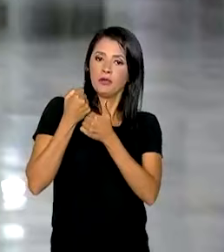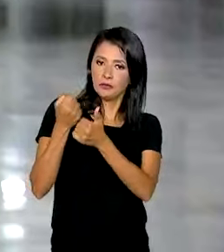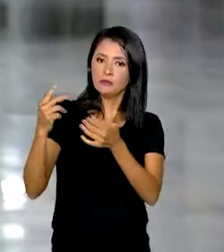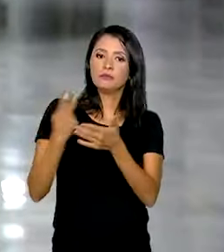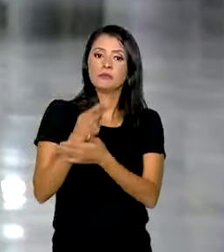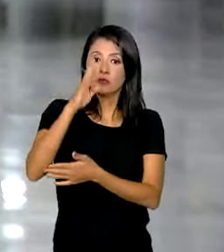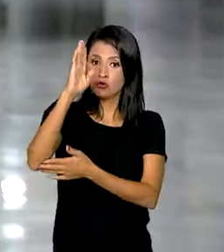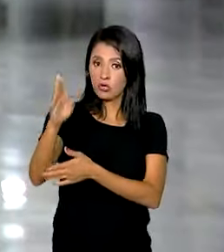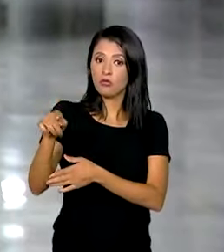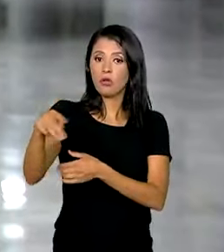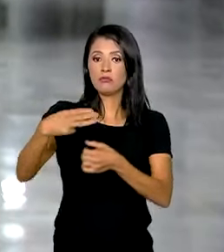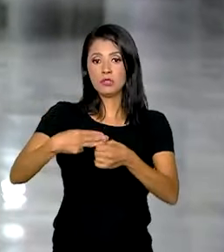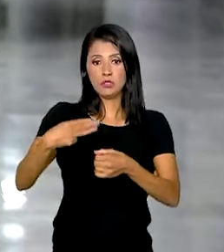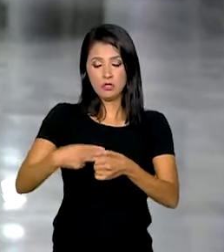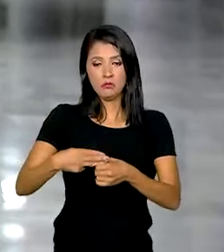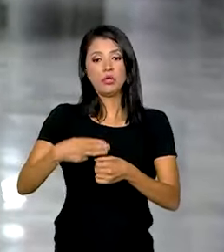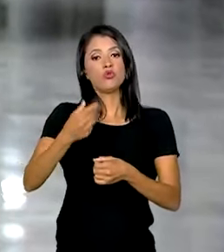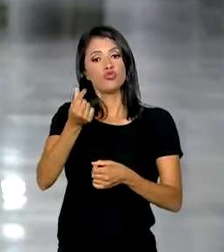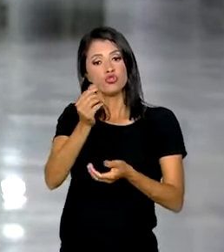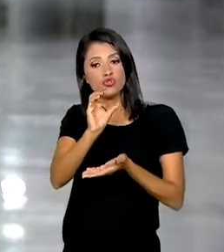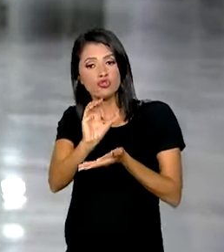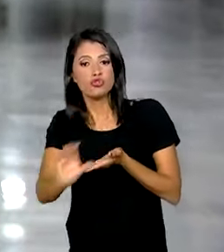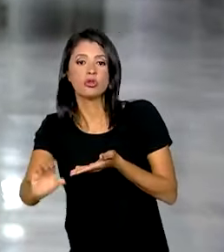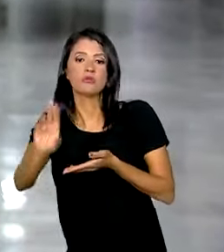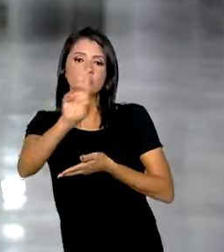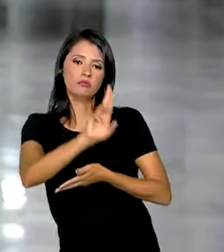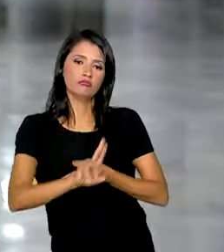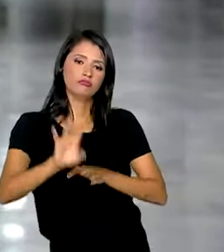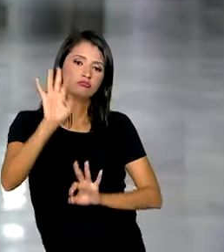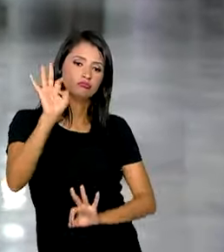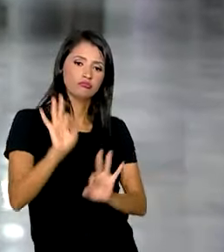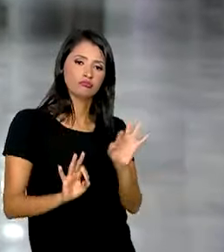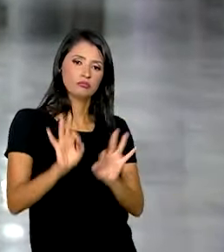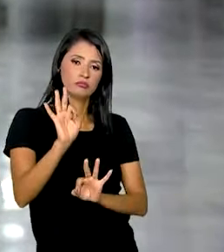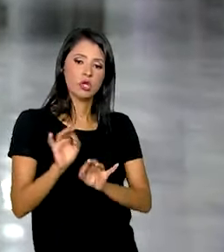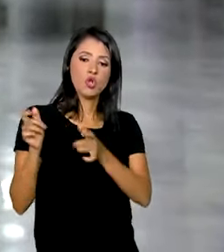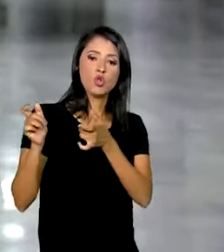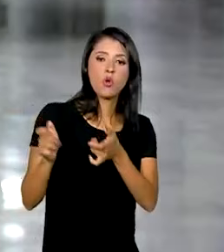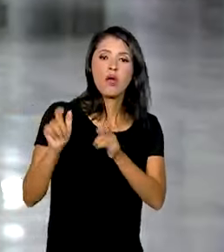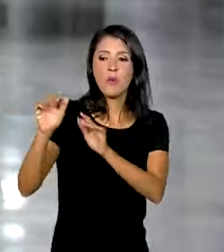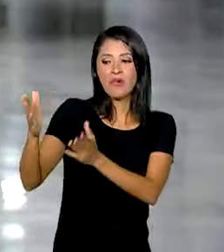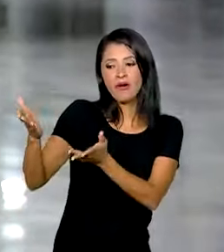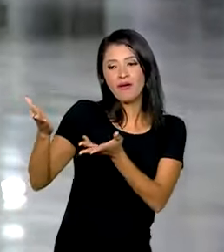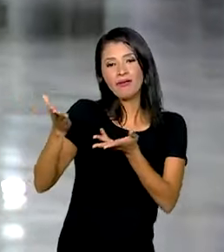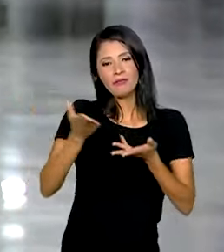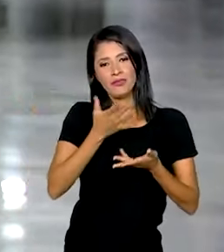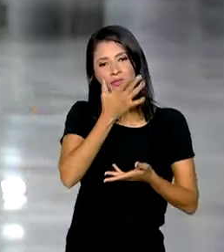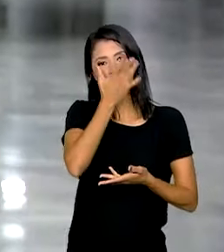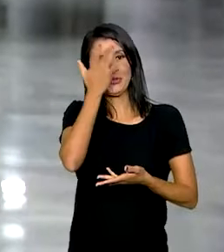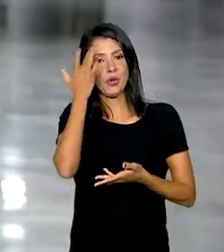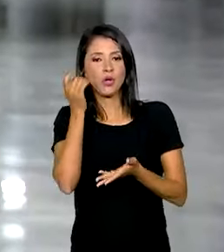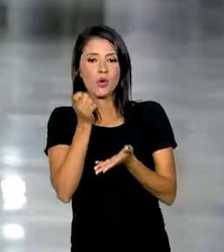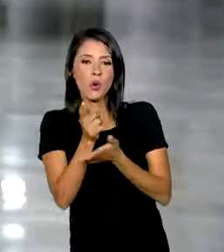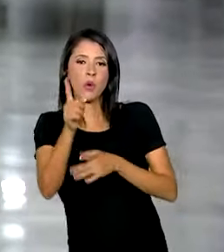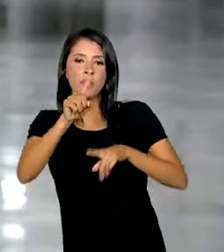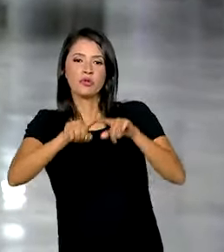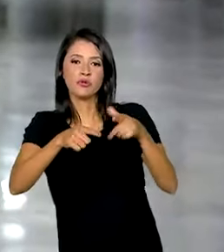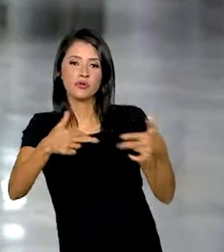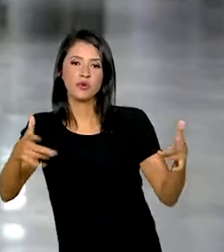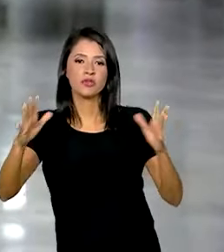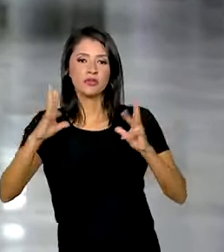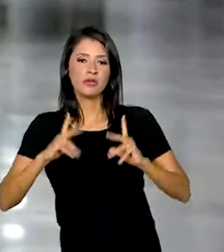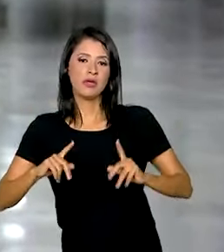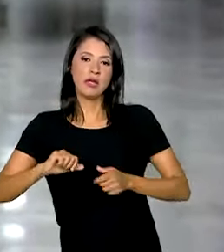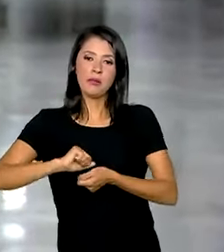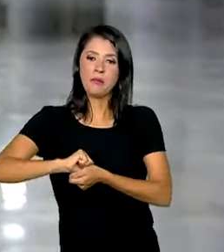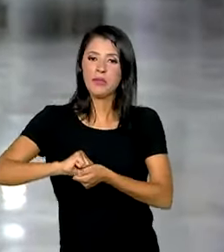os municípios e pode ser usado em organização de locais de acolhimento, em compra de produtos de higiene e